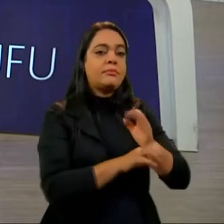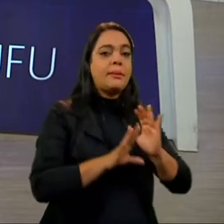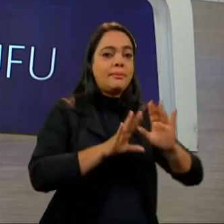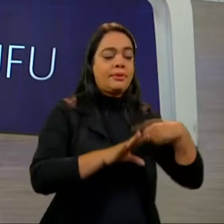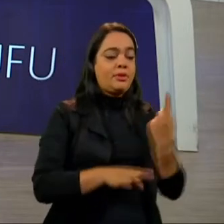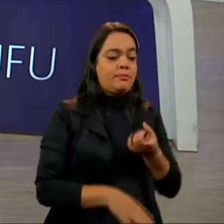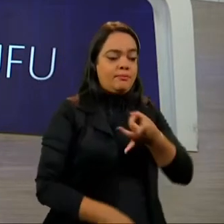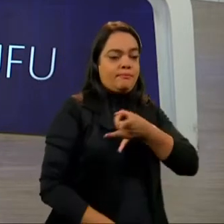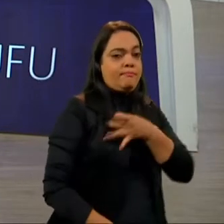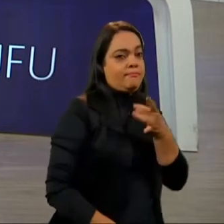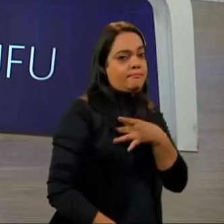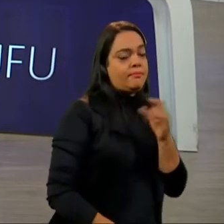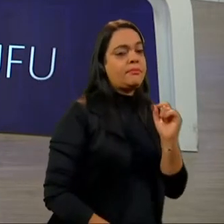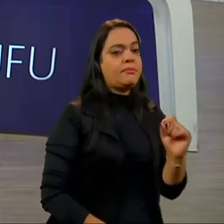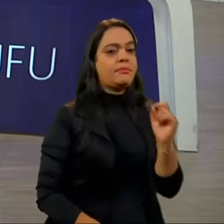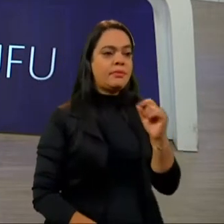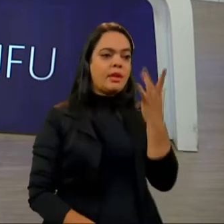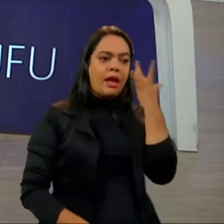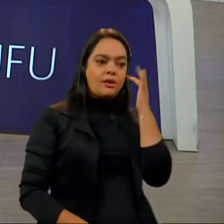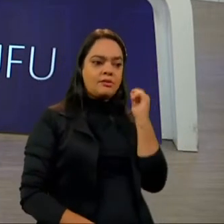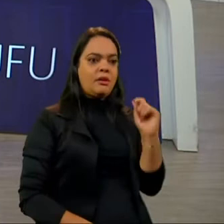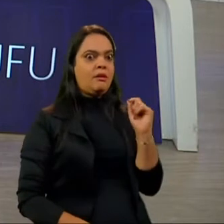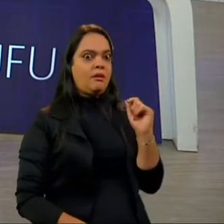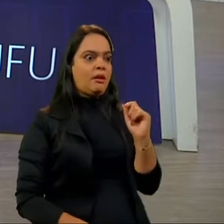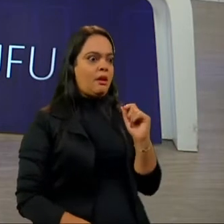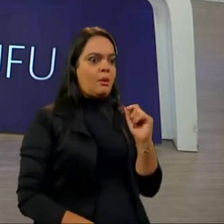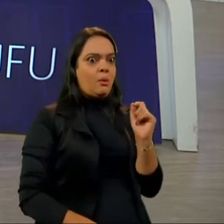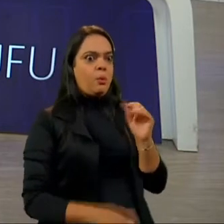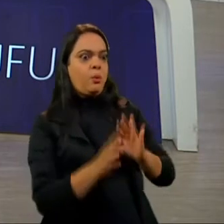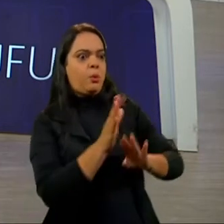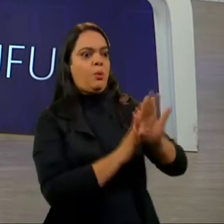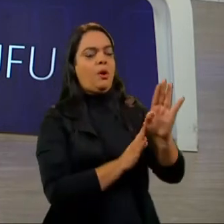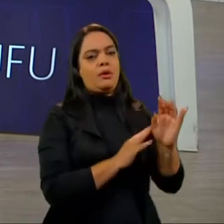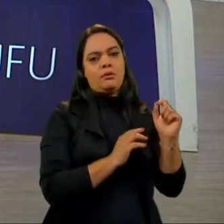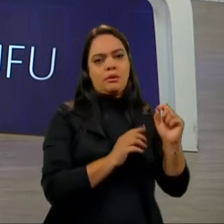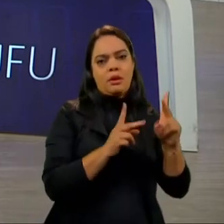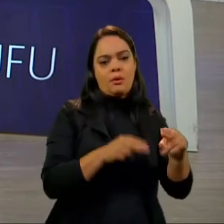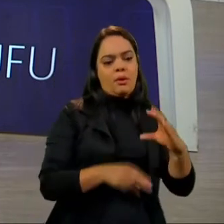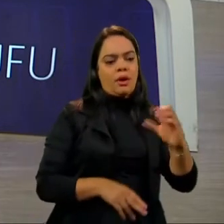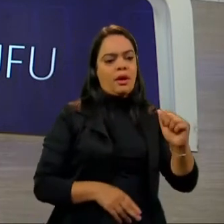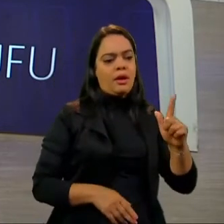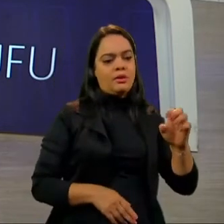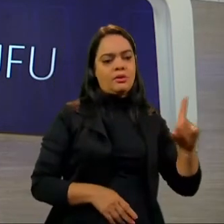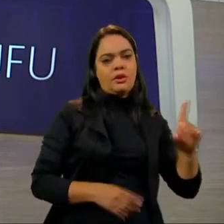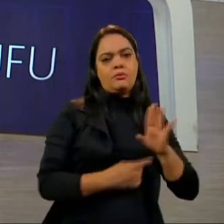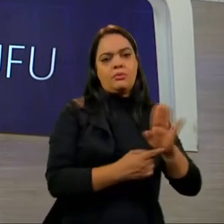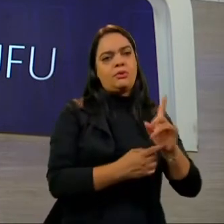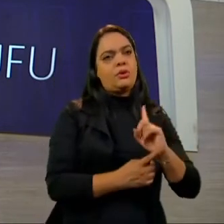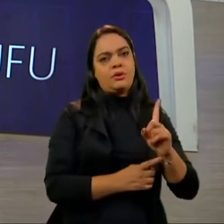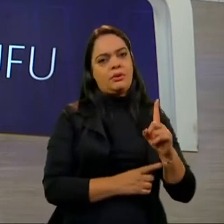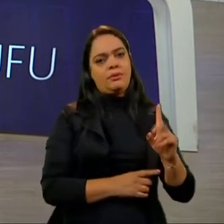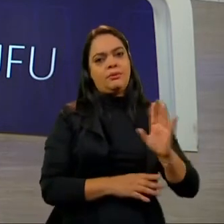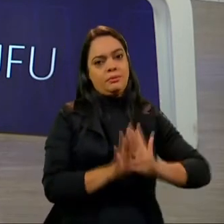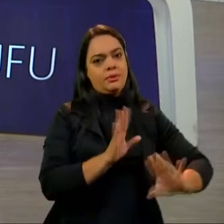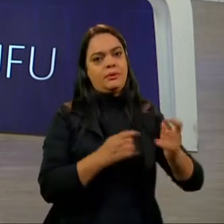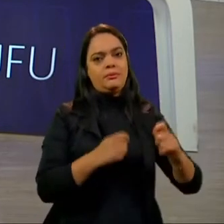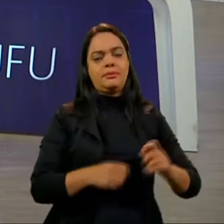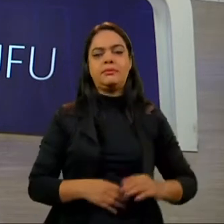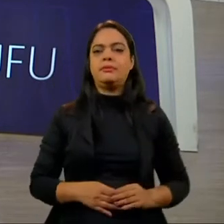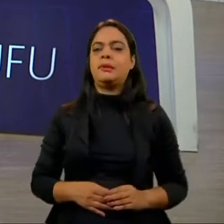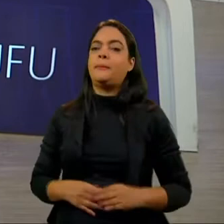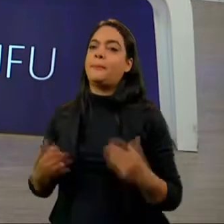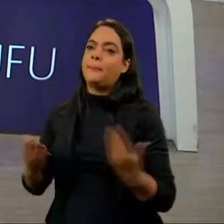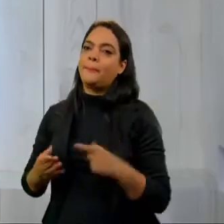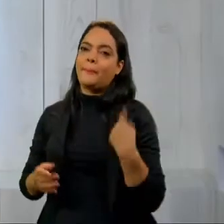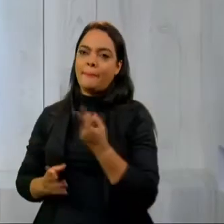gente tem medo de achar que é esse boom todo que o novo Caged está mostrando para a gente e a gente tem que ter cuidado com isso. Certo. Bom,